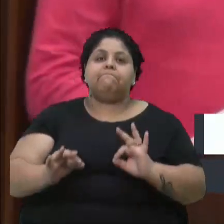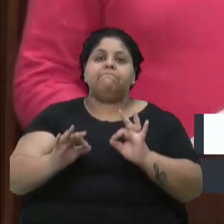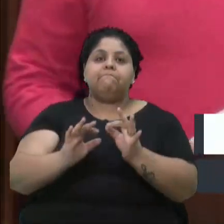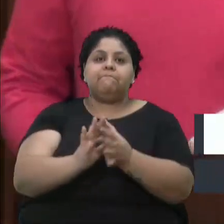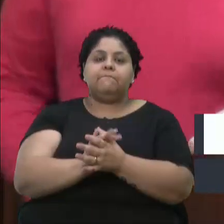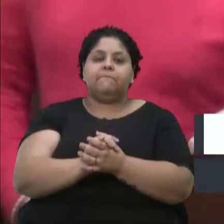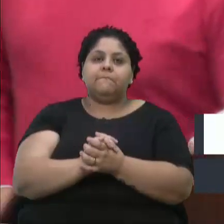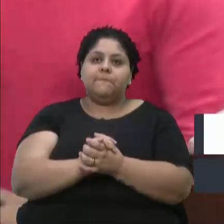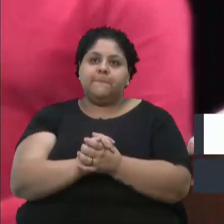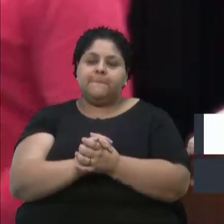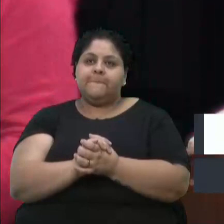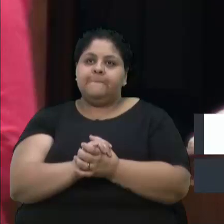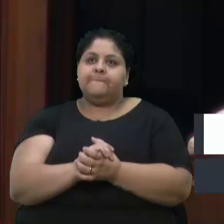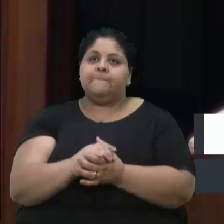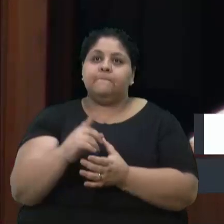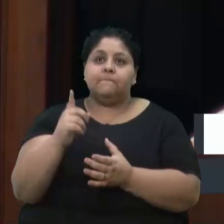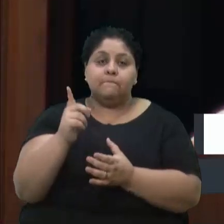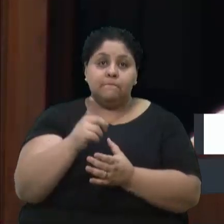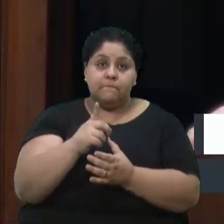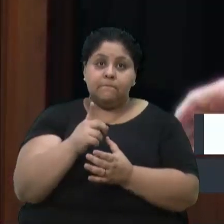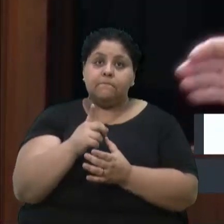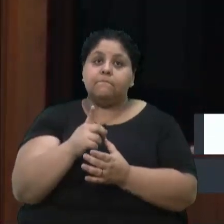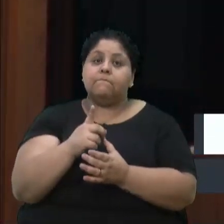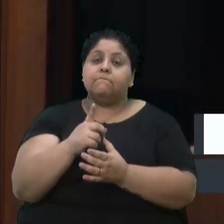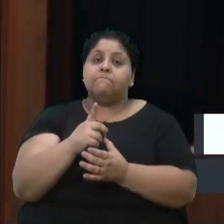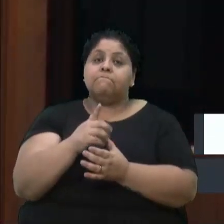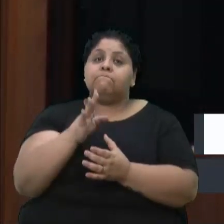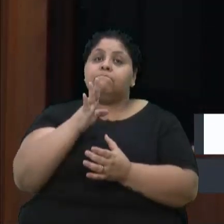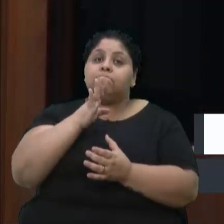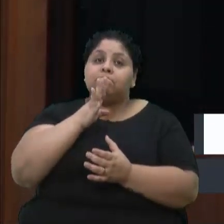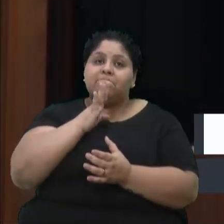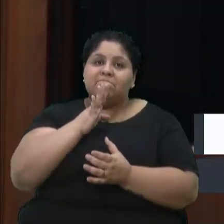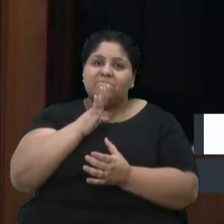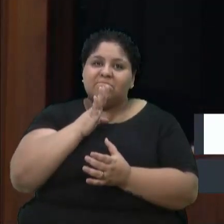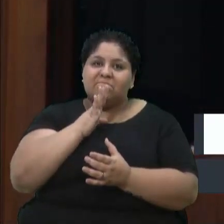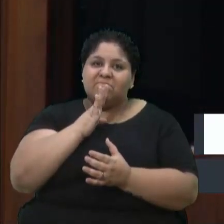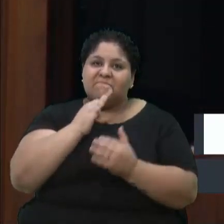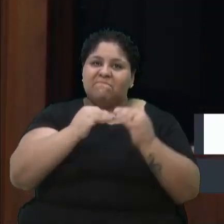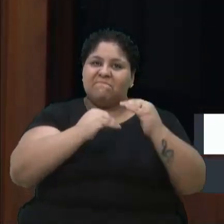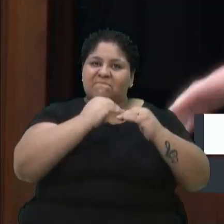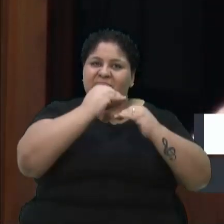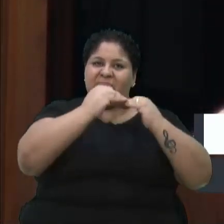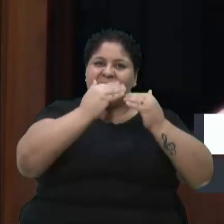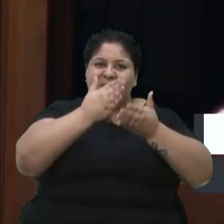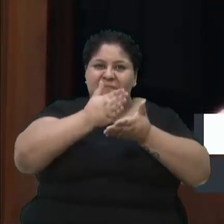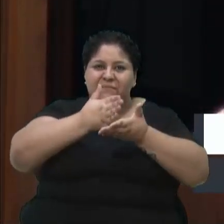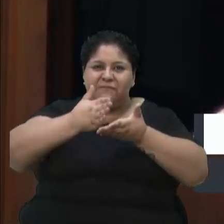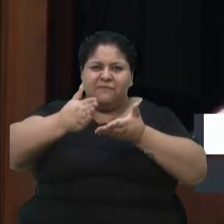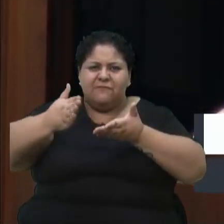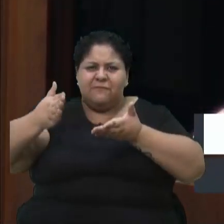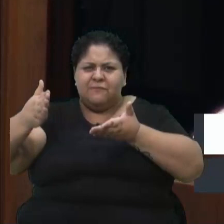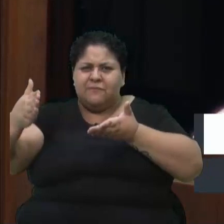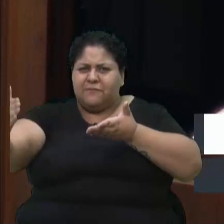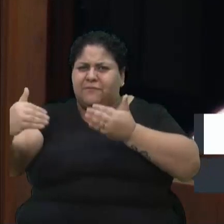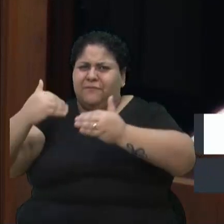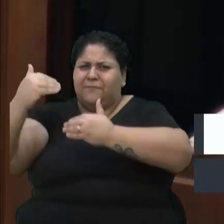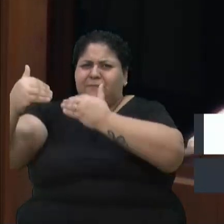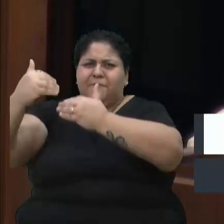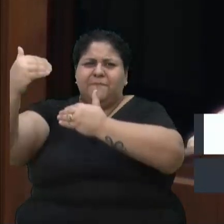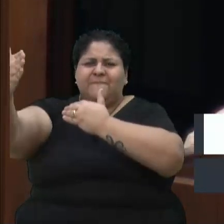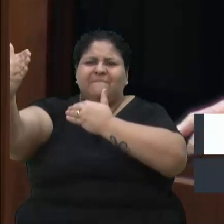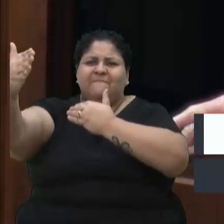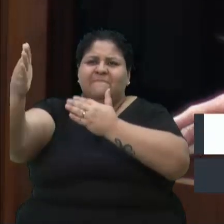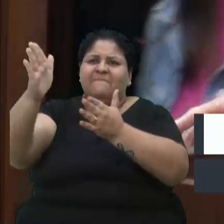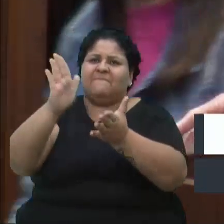é reconhecido, ele está numa fase muito adiantada, muito adiantada.